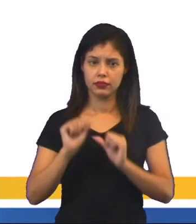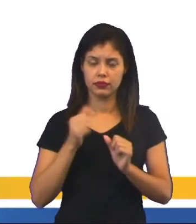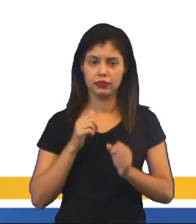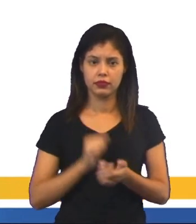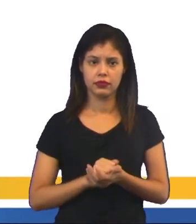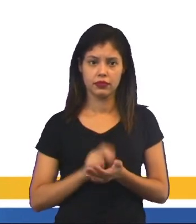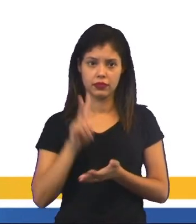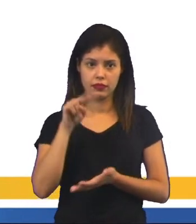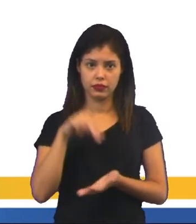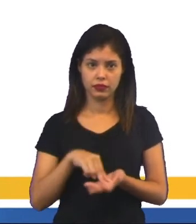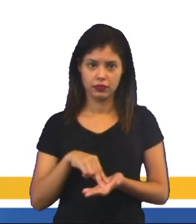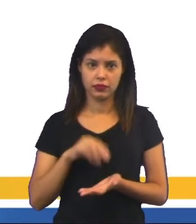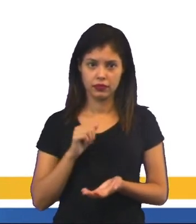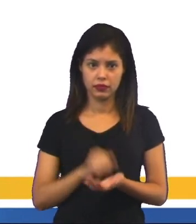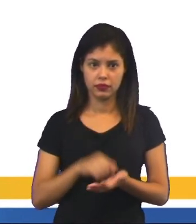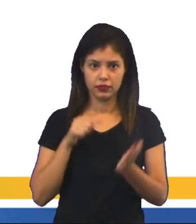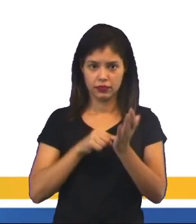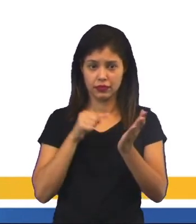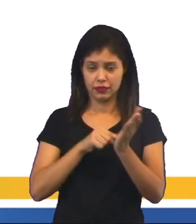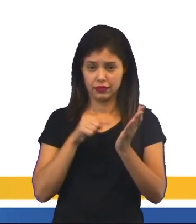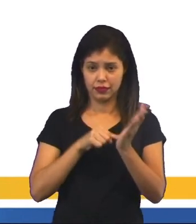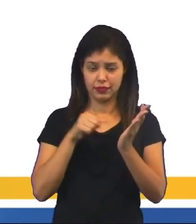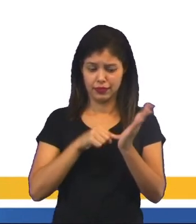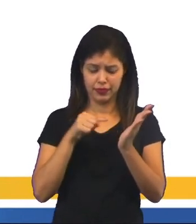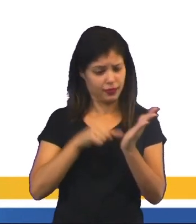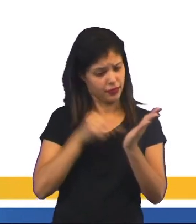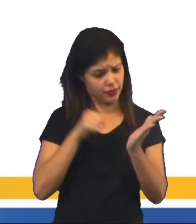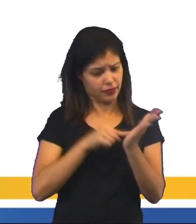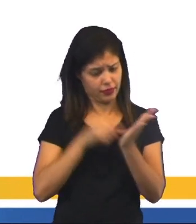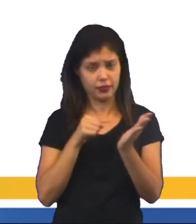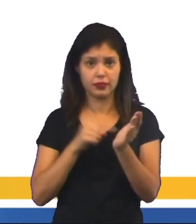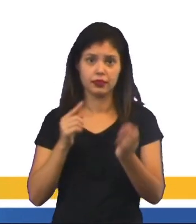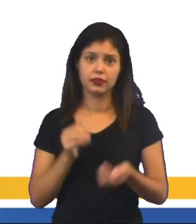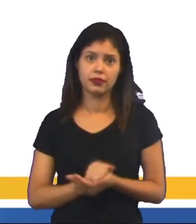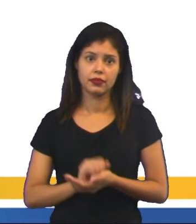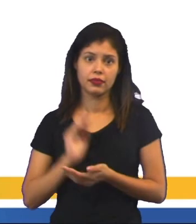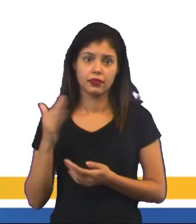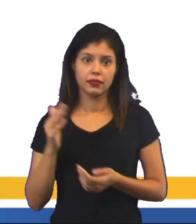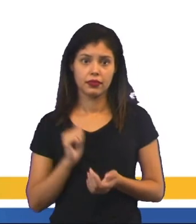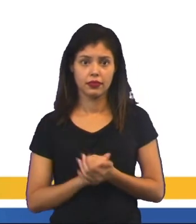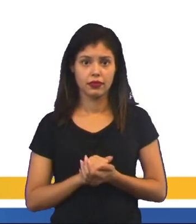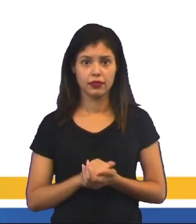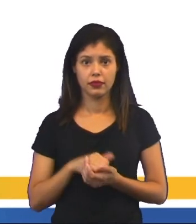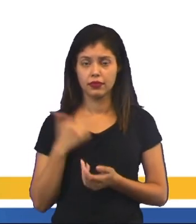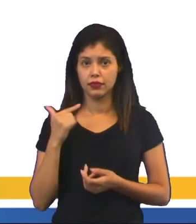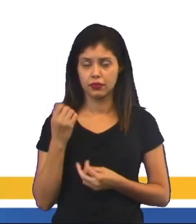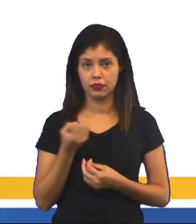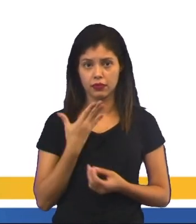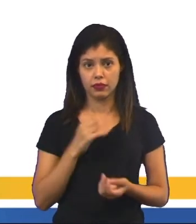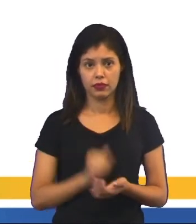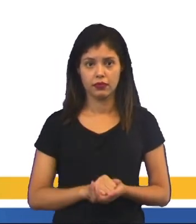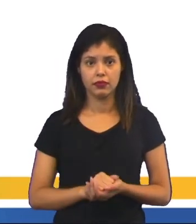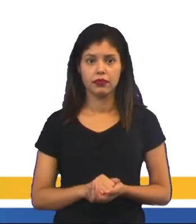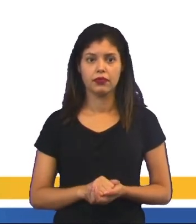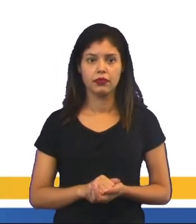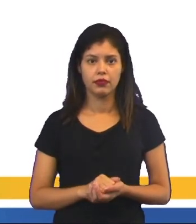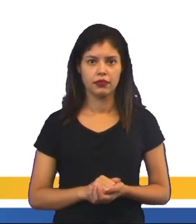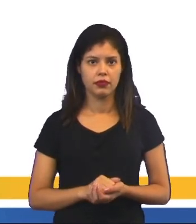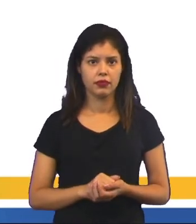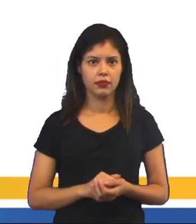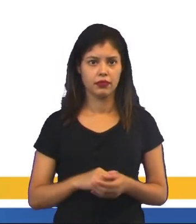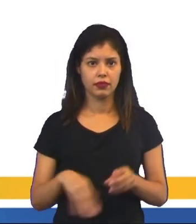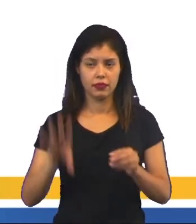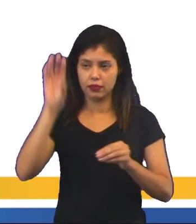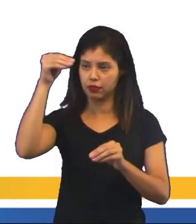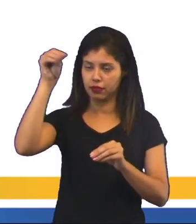de canal, tinha que levantar ele e ir lá, treque, treque, treque, treque, treque, treque. E quando a bicha não estava prestando bem, você colocava um pouquinho de